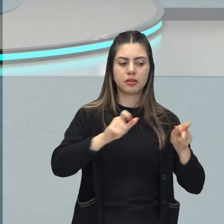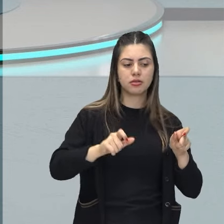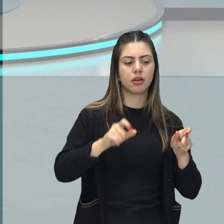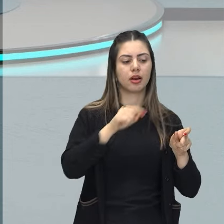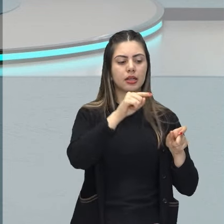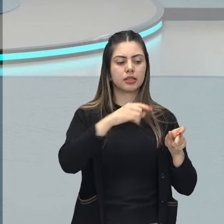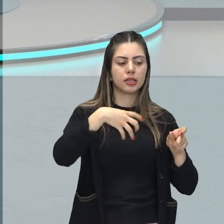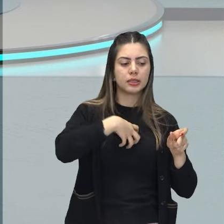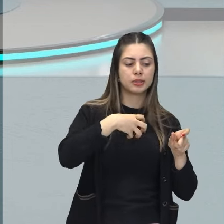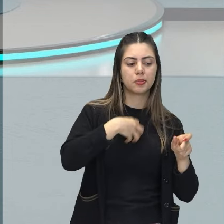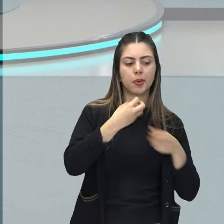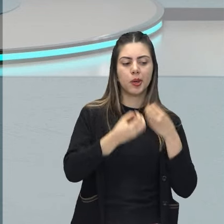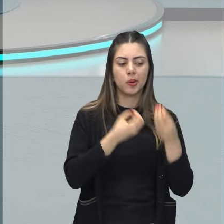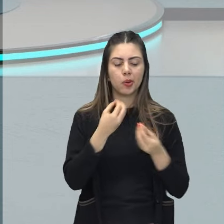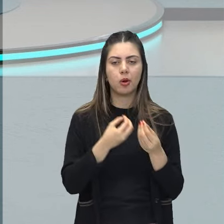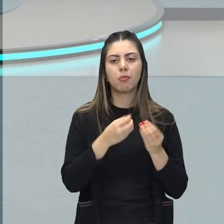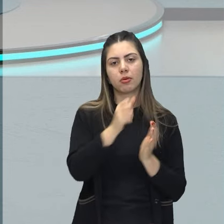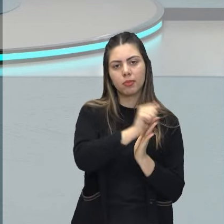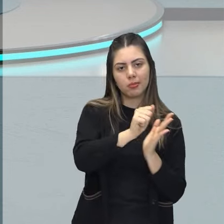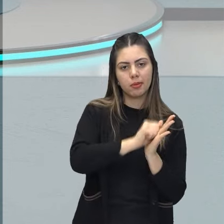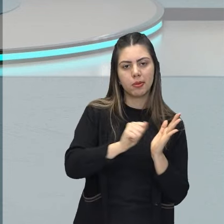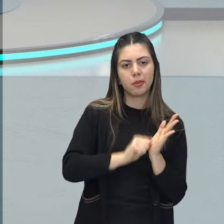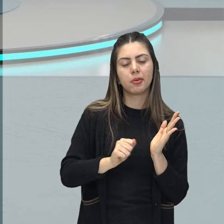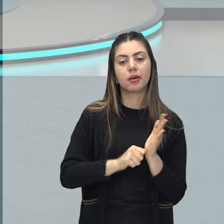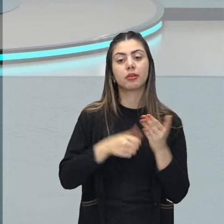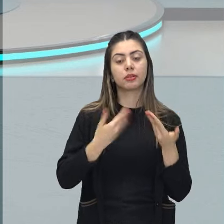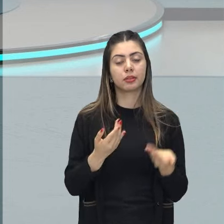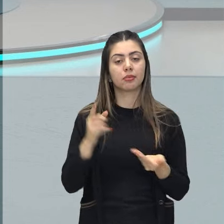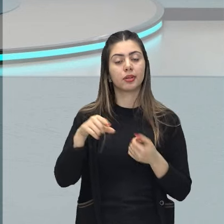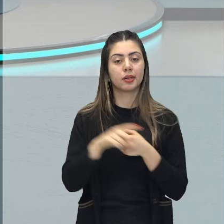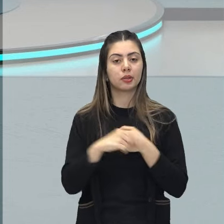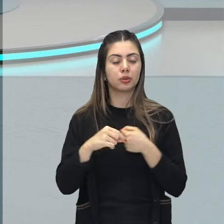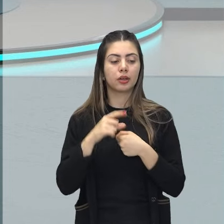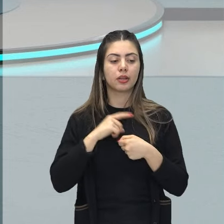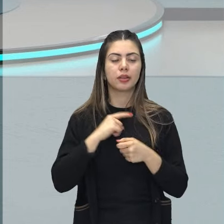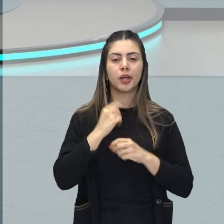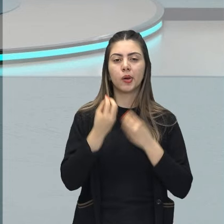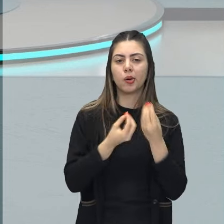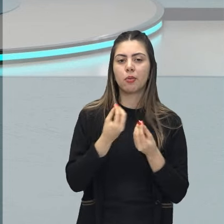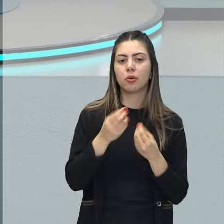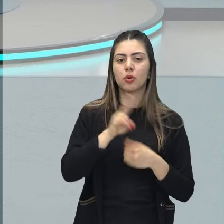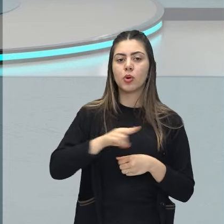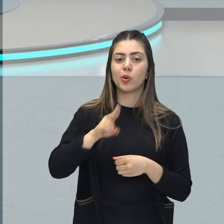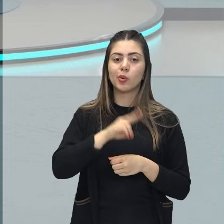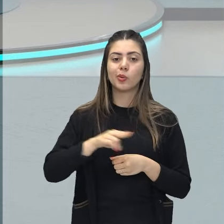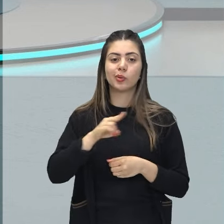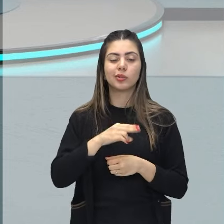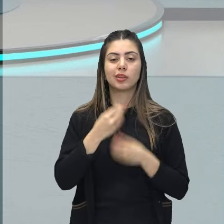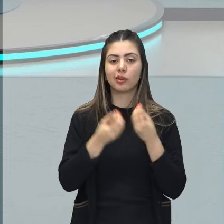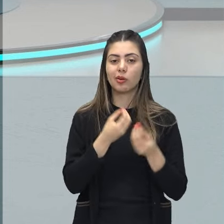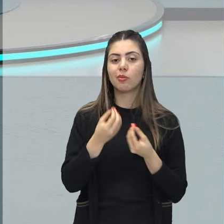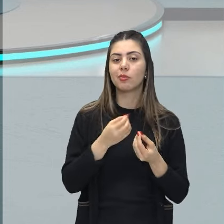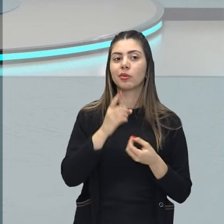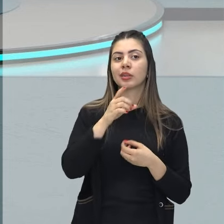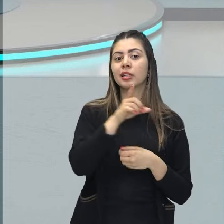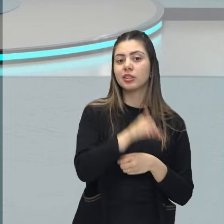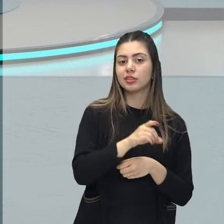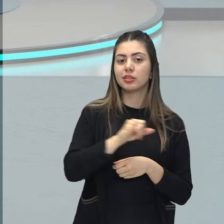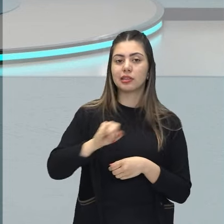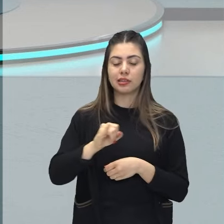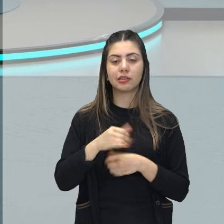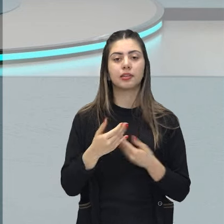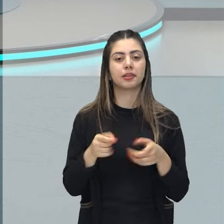que vai ter uma profundidade na sua escrita quando faz uso do discurso indireto livre, do